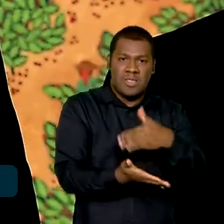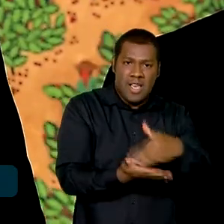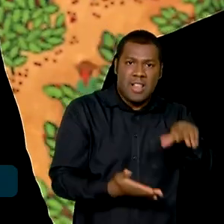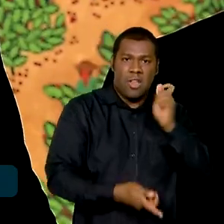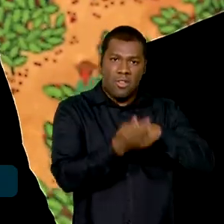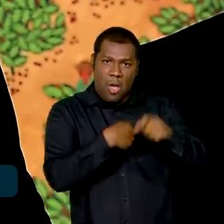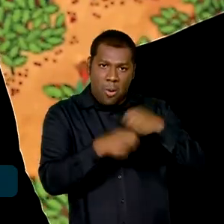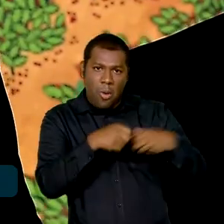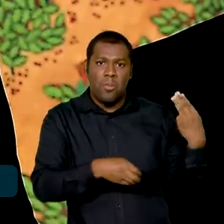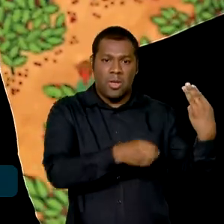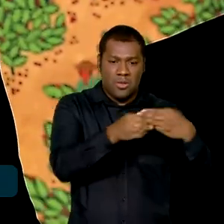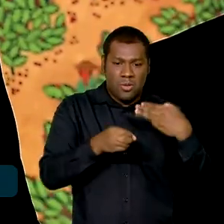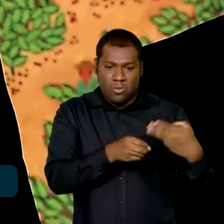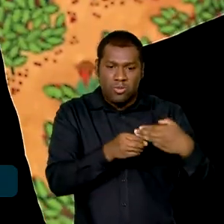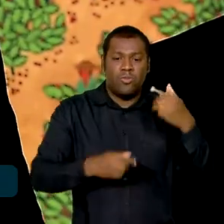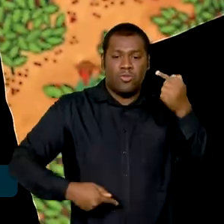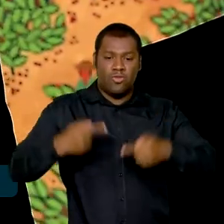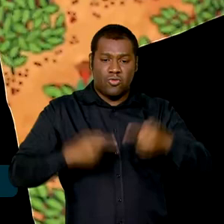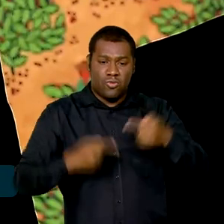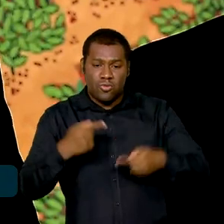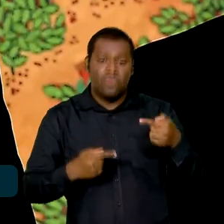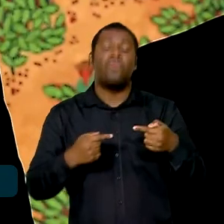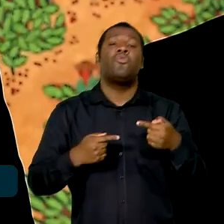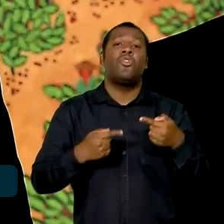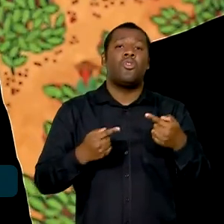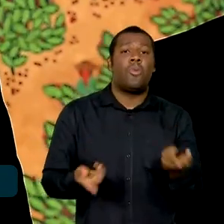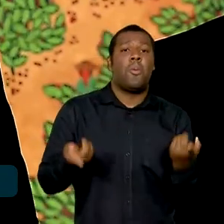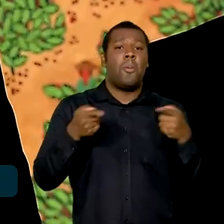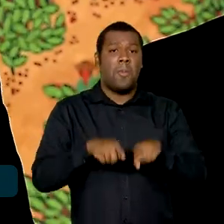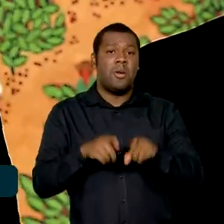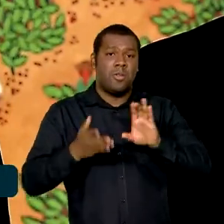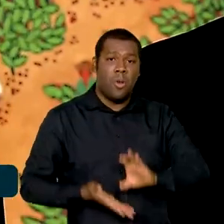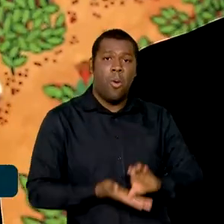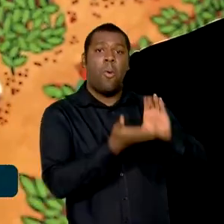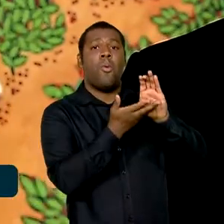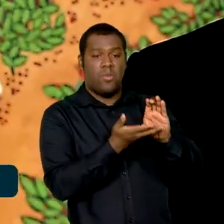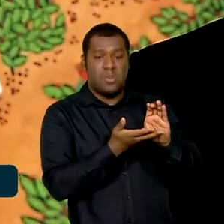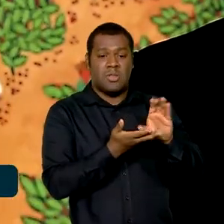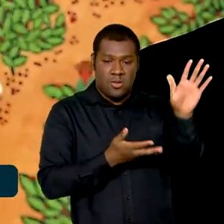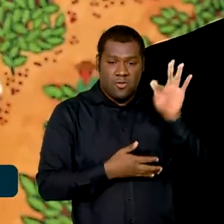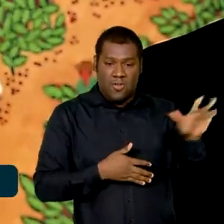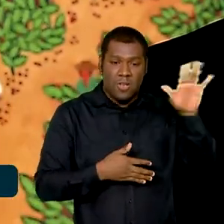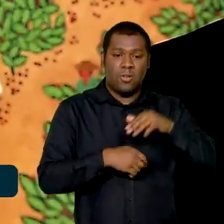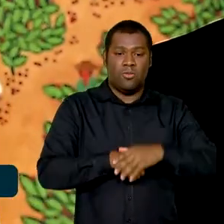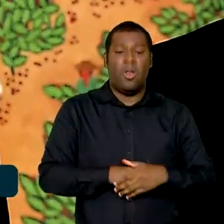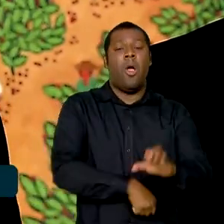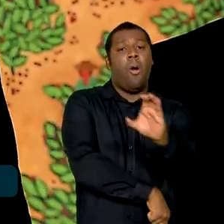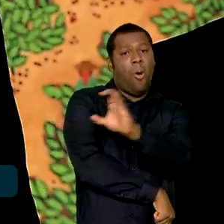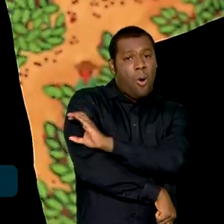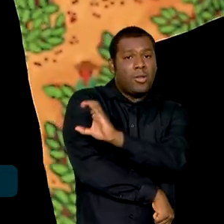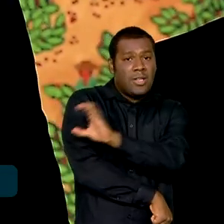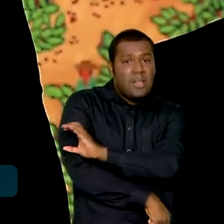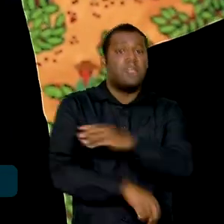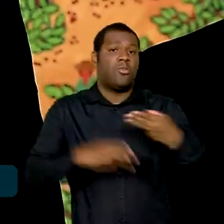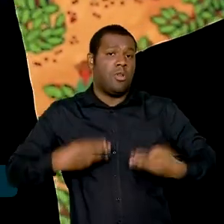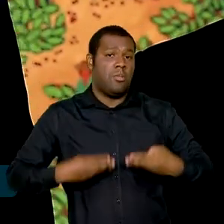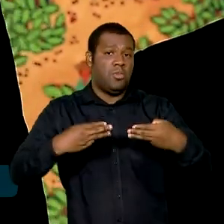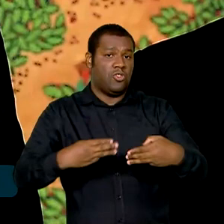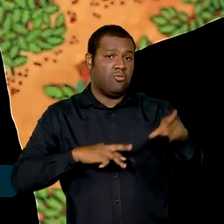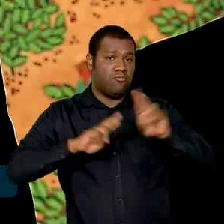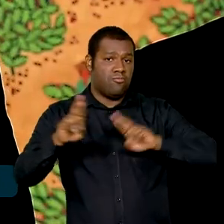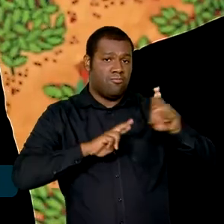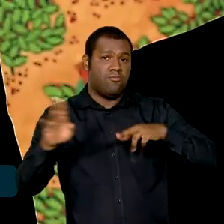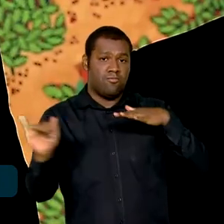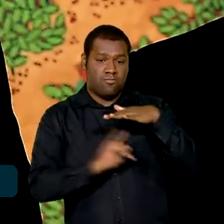municípios, debatendo isso no âmbito do Conselho e da Federação, coordenado aqui pelo Ministério das Relações Institucionais, com